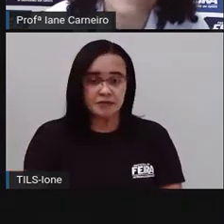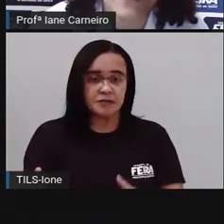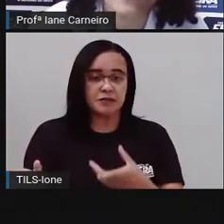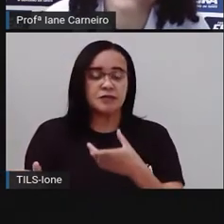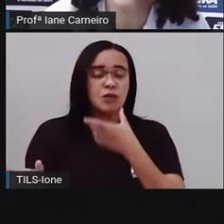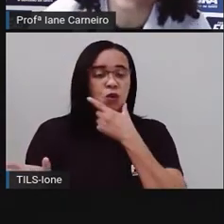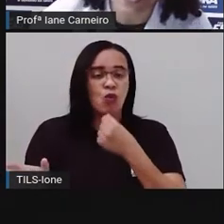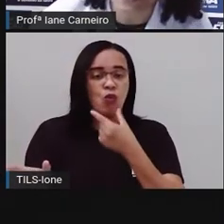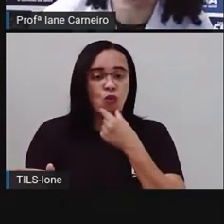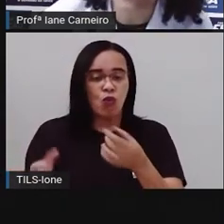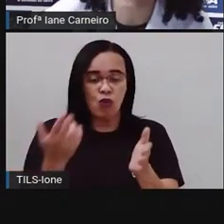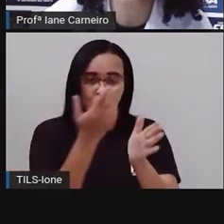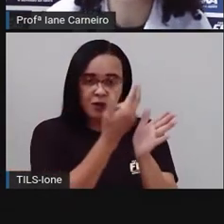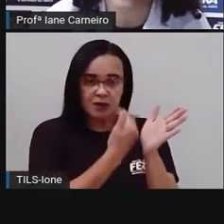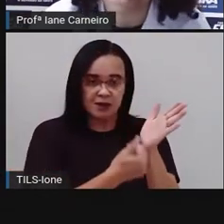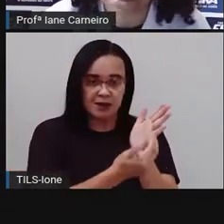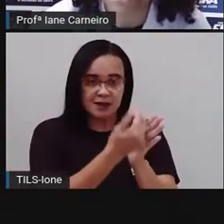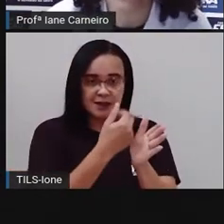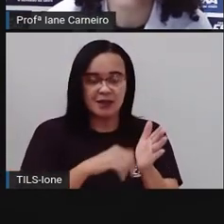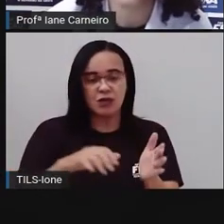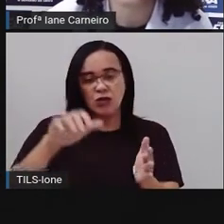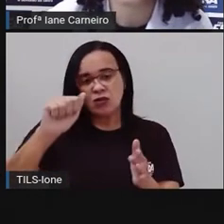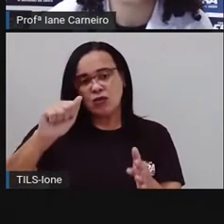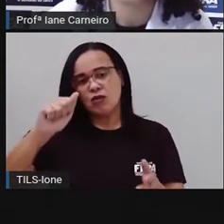Alberto Linhares. Então, vamos lá.